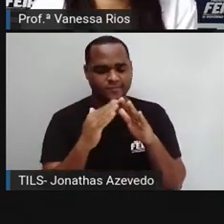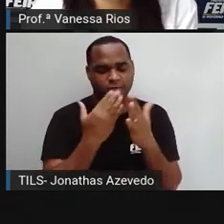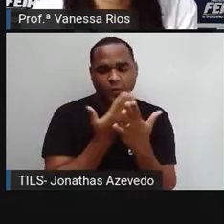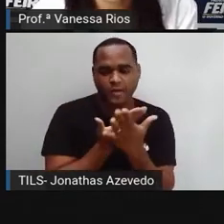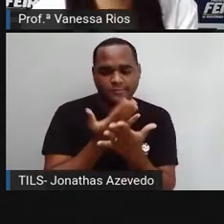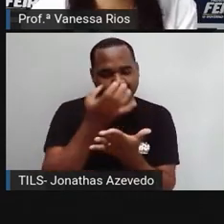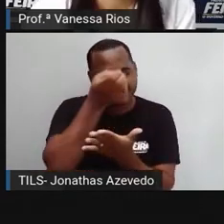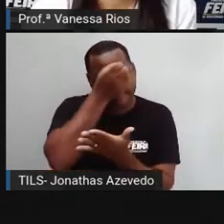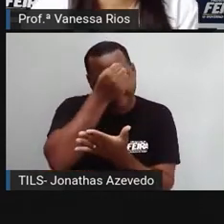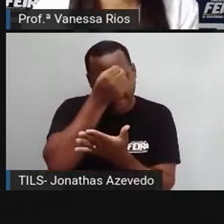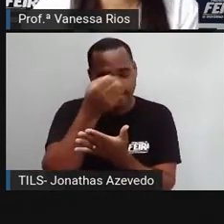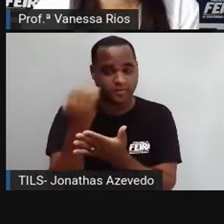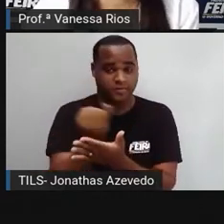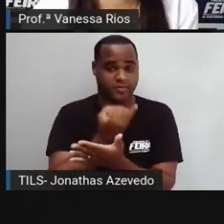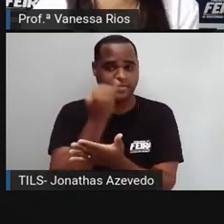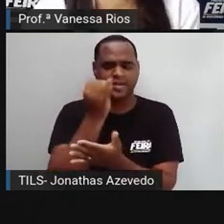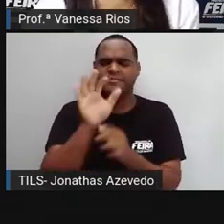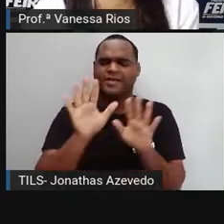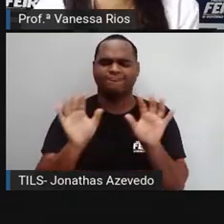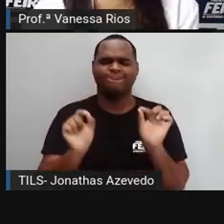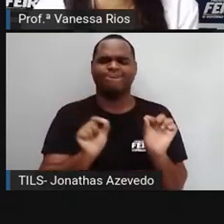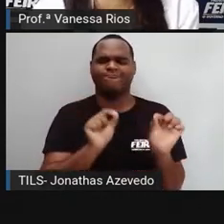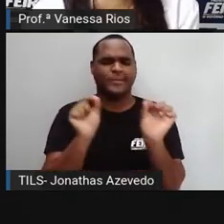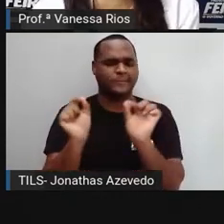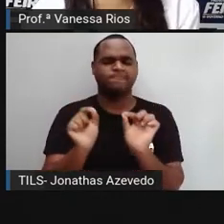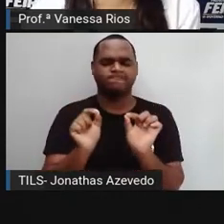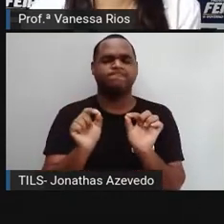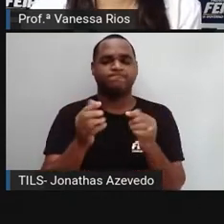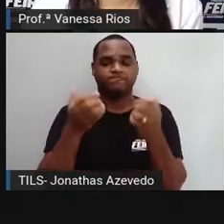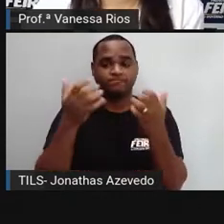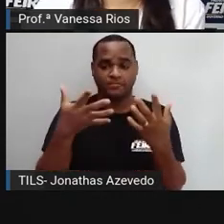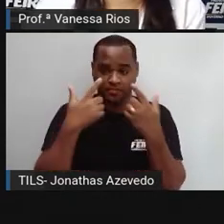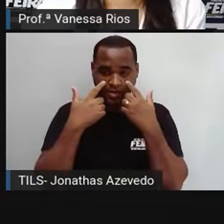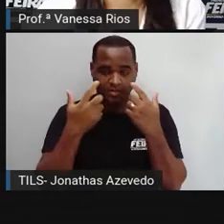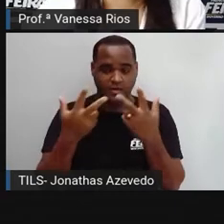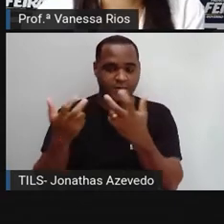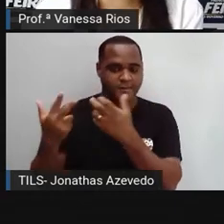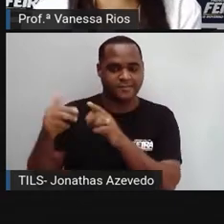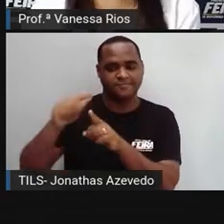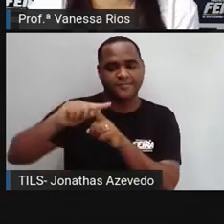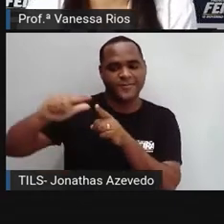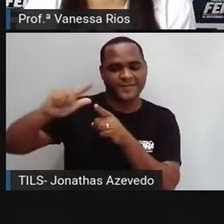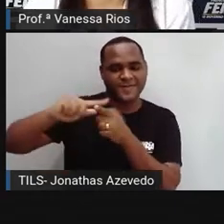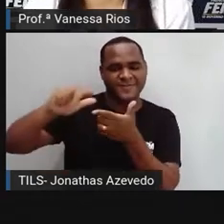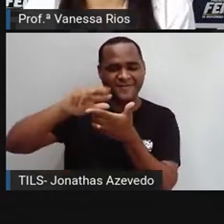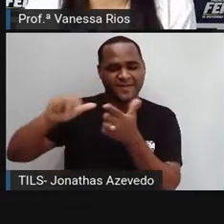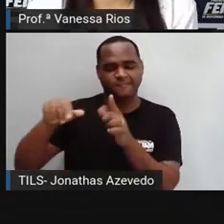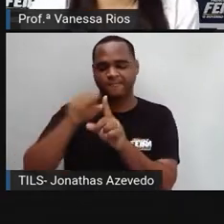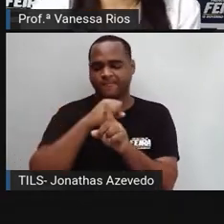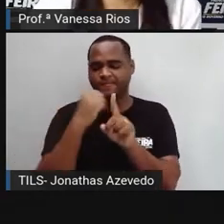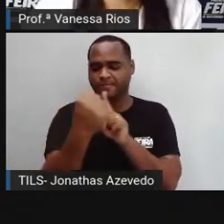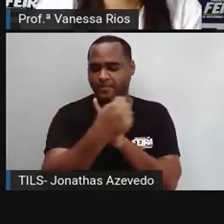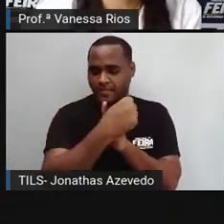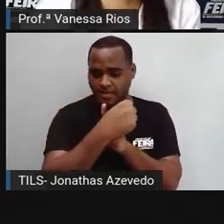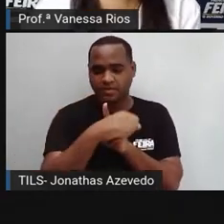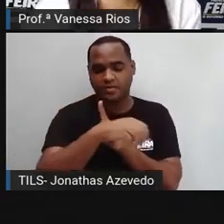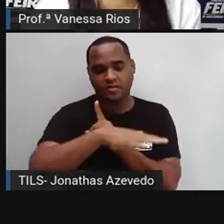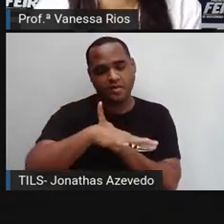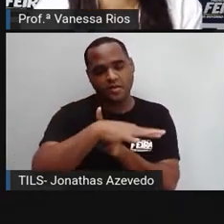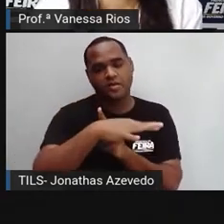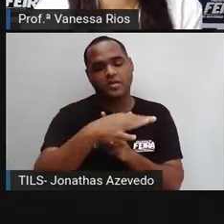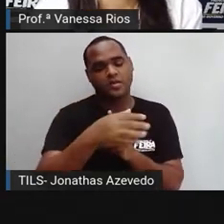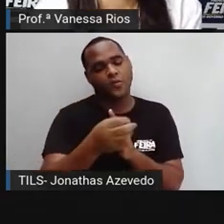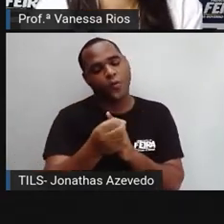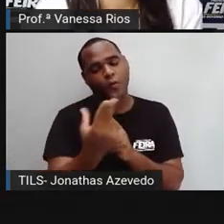é importante? A gente observa aí que muitos problemas sociais, muitos problemas econômicos, né?